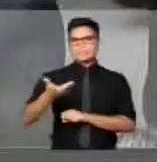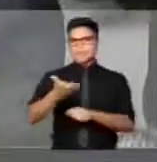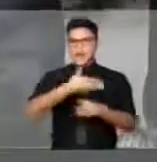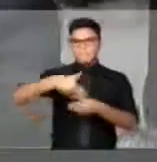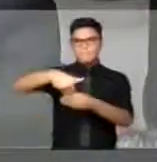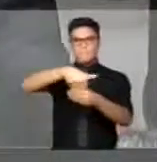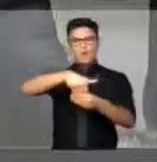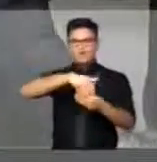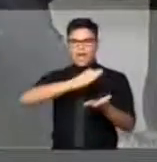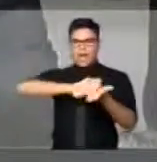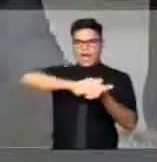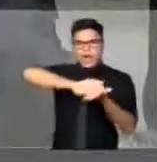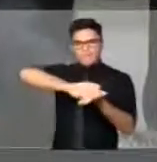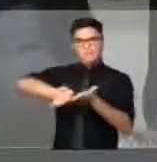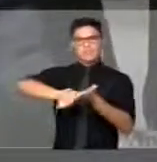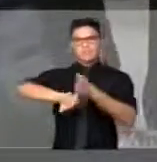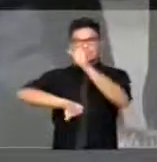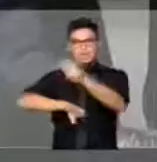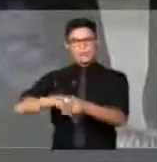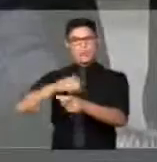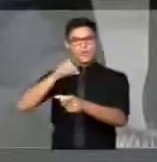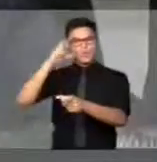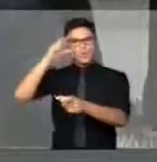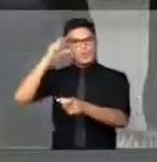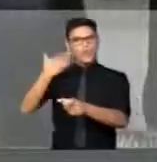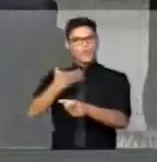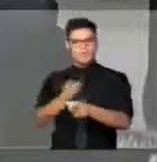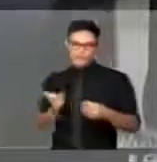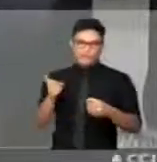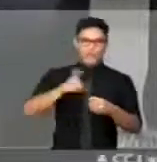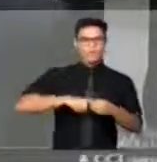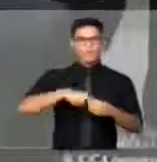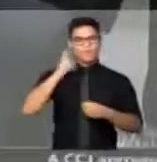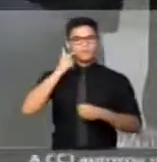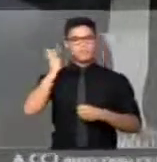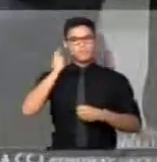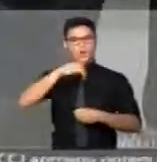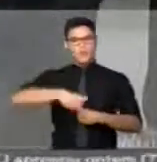cassação do senhor Eduardo Cunha e nessa casa para que a gente volte à normalidade.